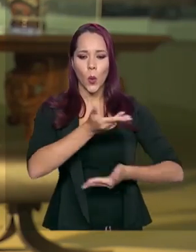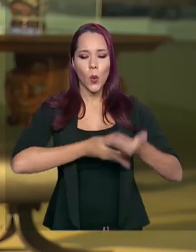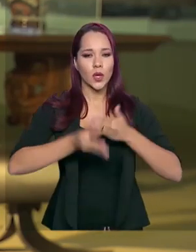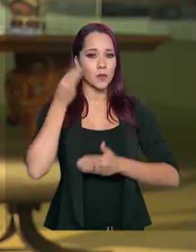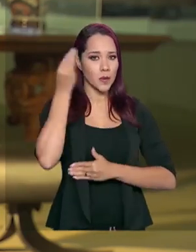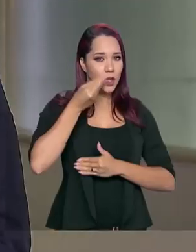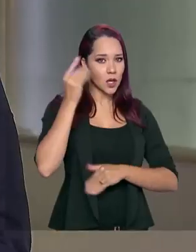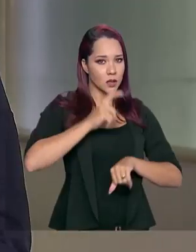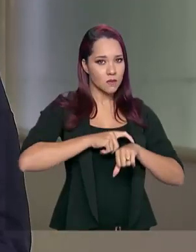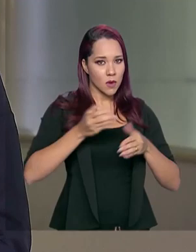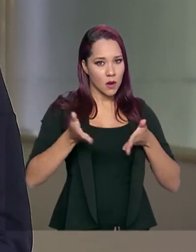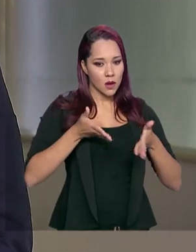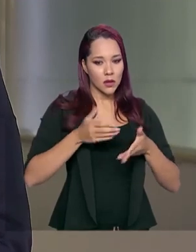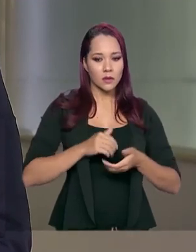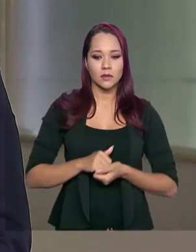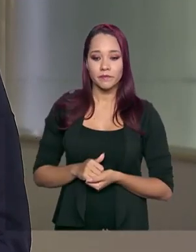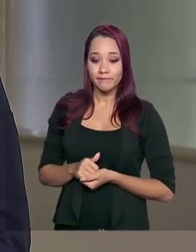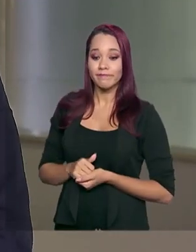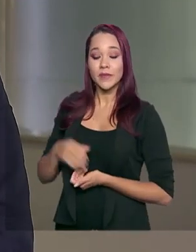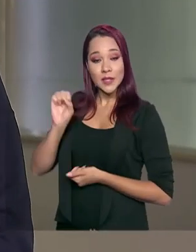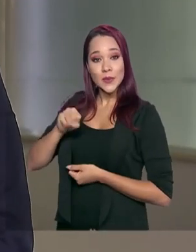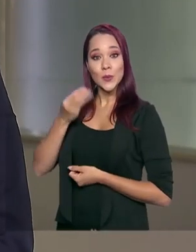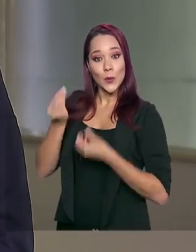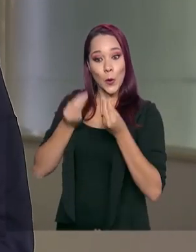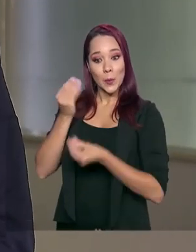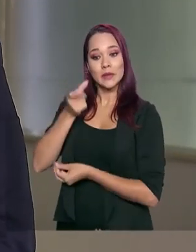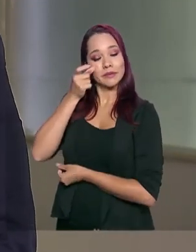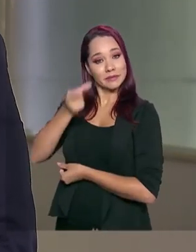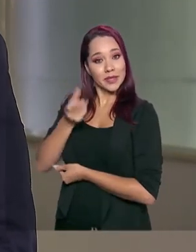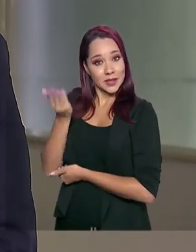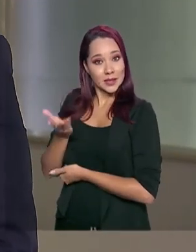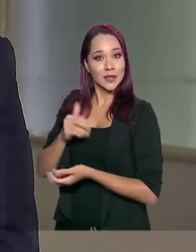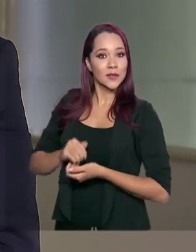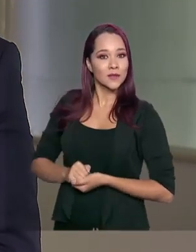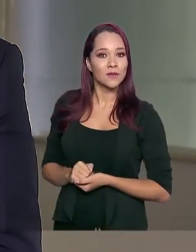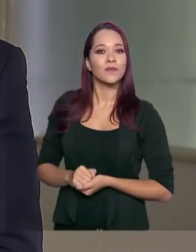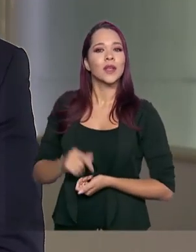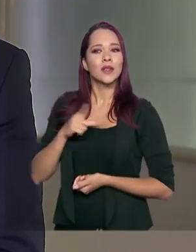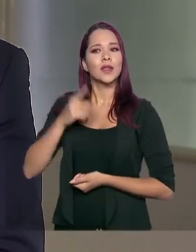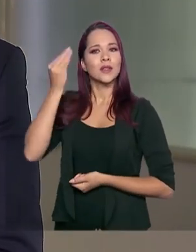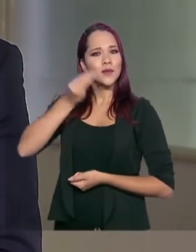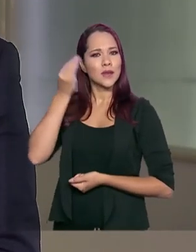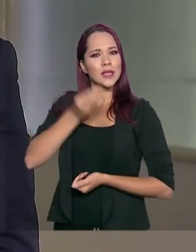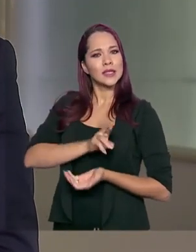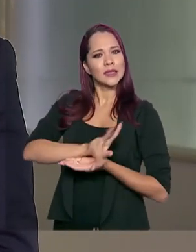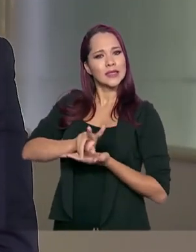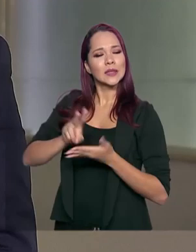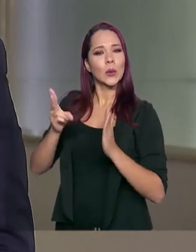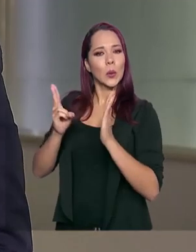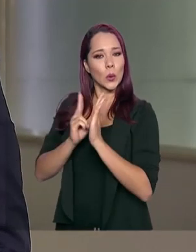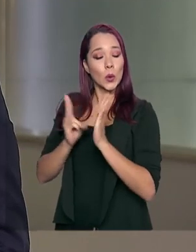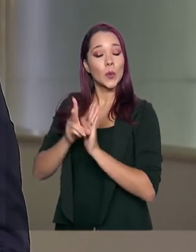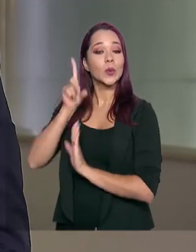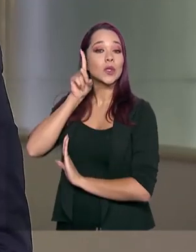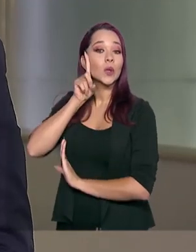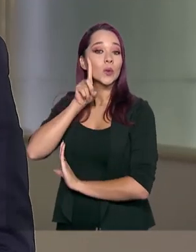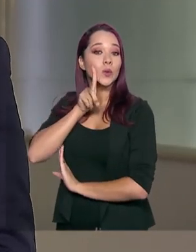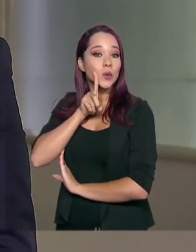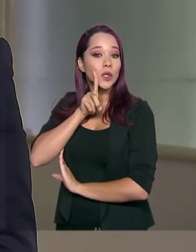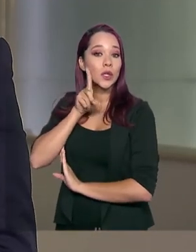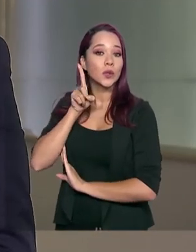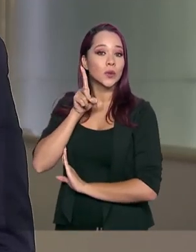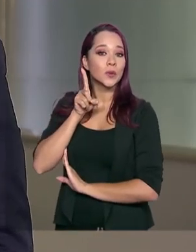nesse momento? Sim, olha só como é que é interessante isso, né? Nós temos experiências exitosas de indígenas nos Estados Unidos.